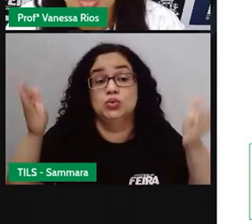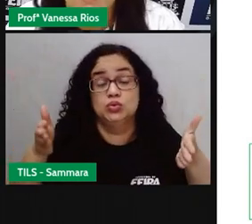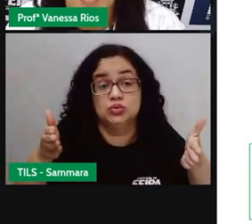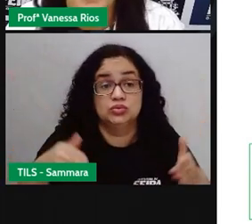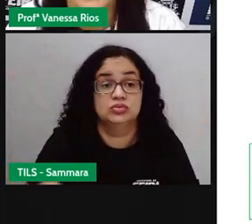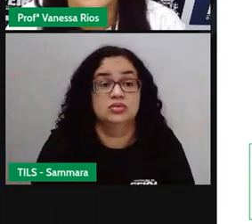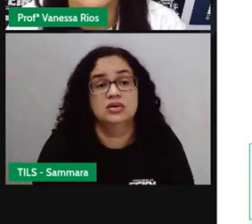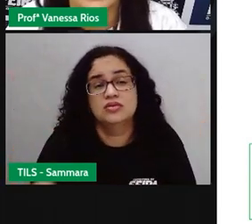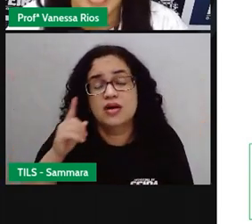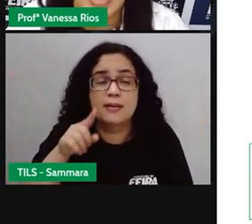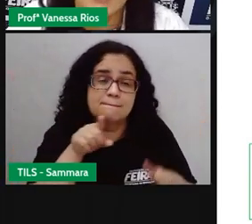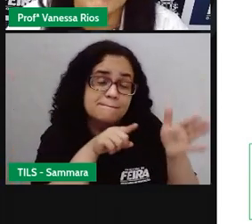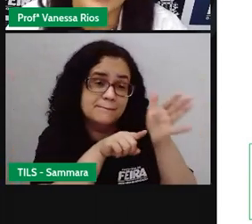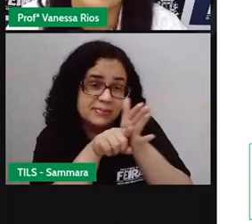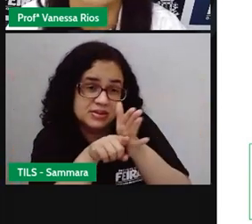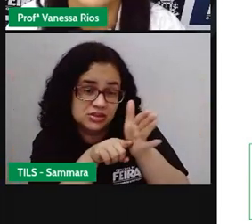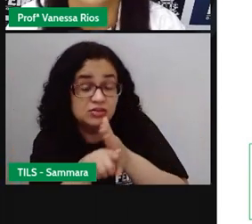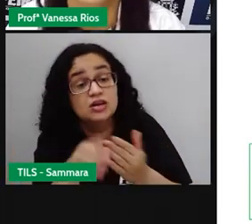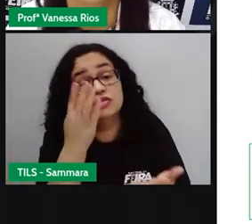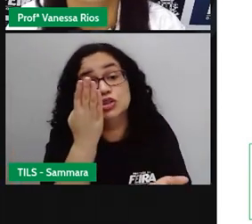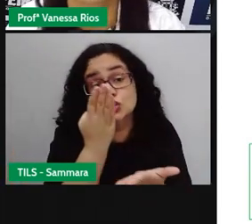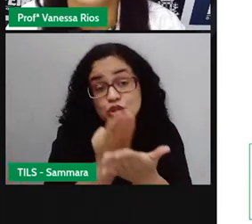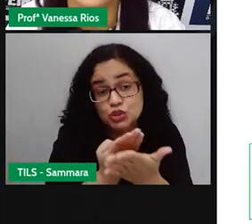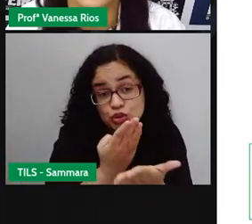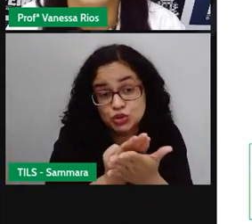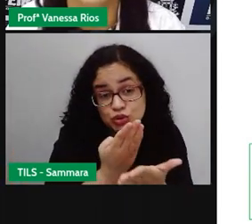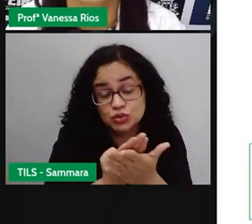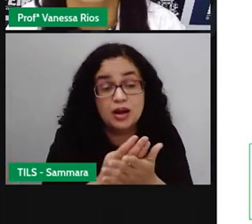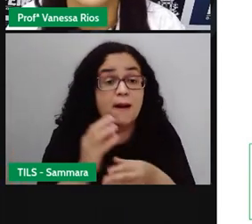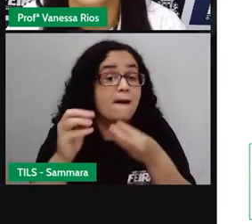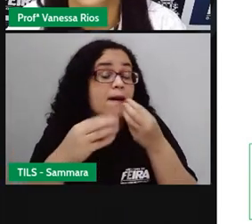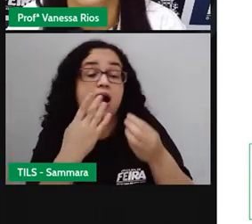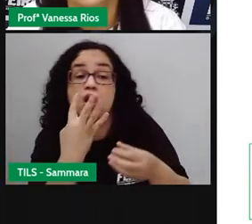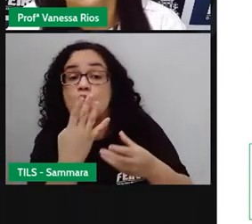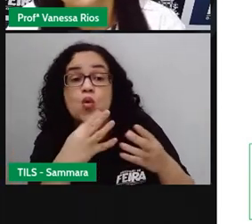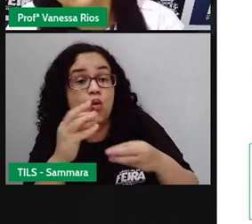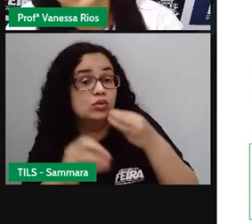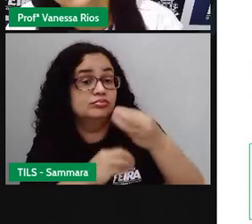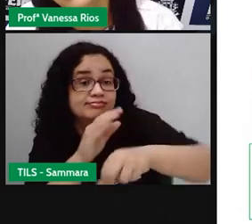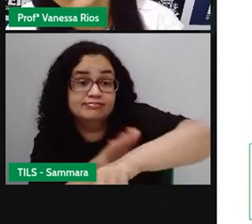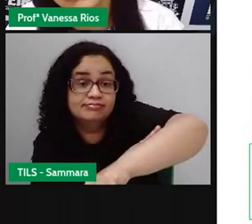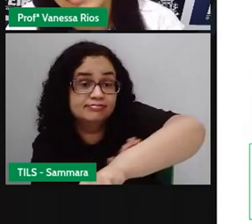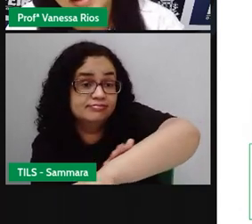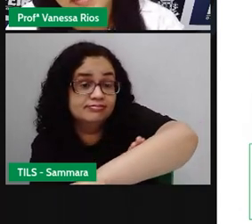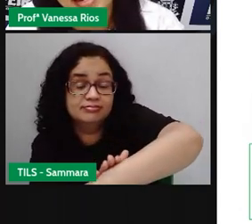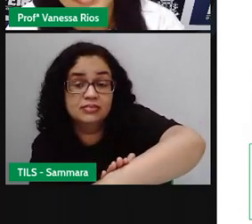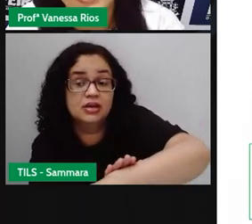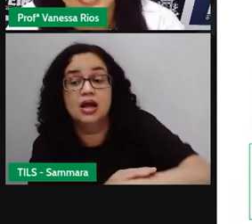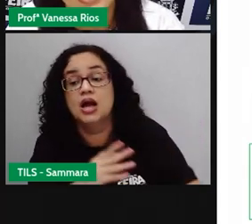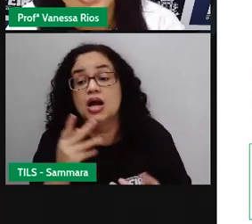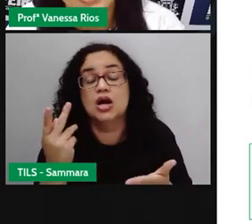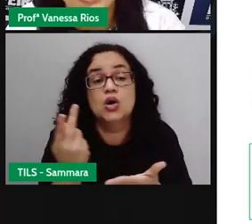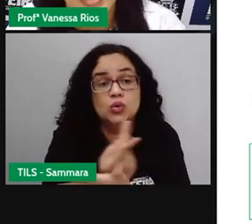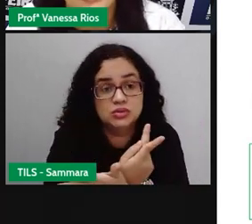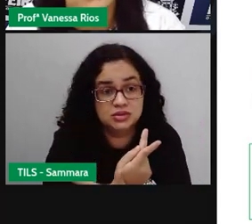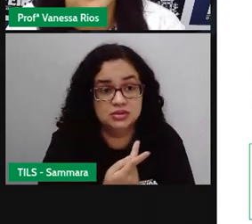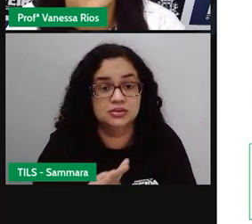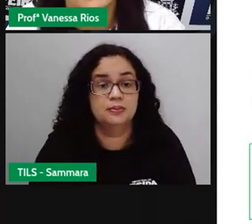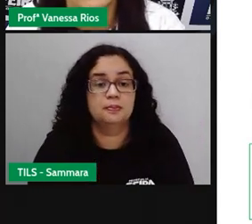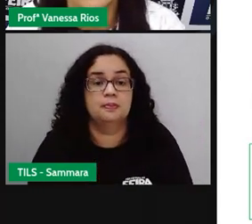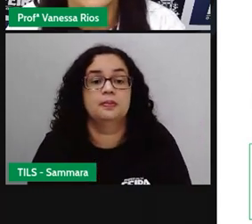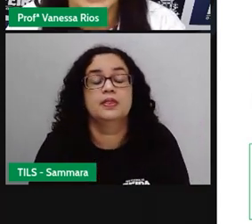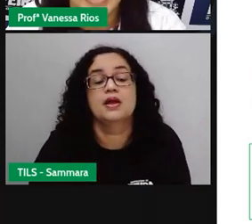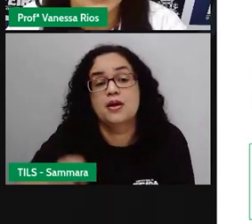gente vai pesquisar ou vai estudar sobre miscigenação, essas definições, elas costumam aparecer. Que é a